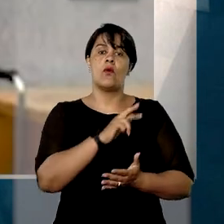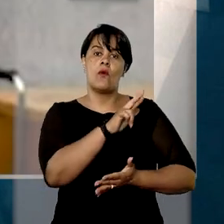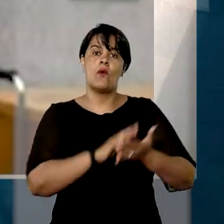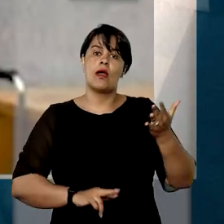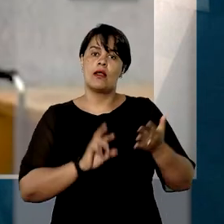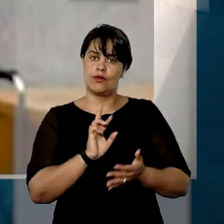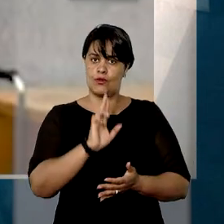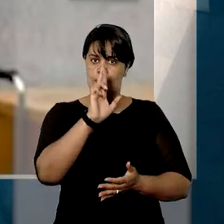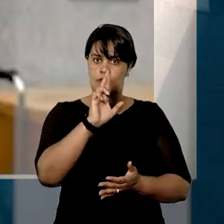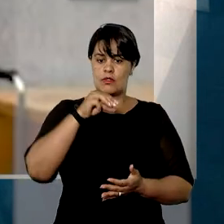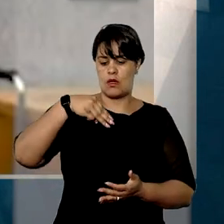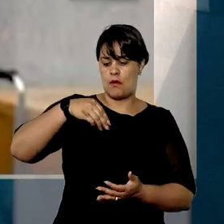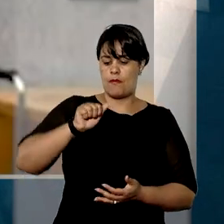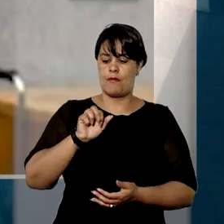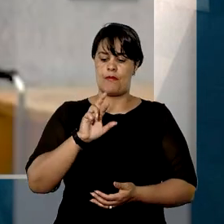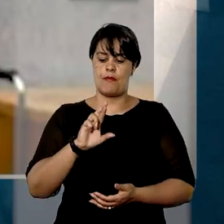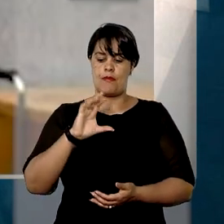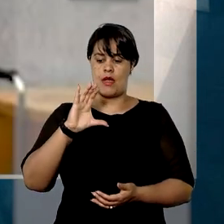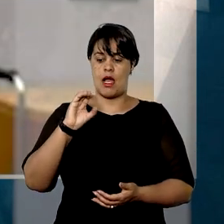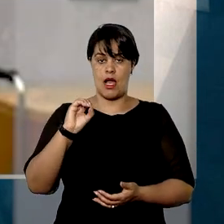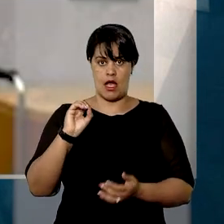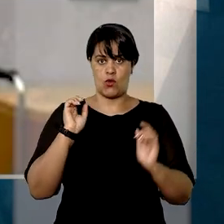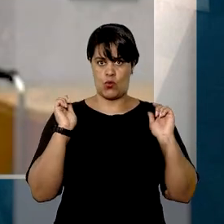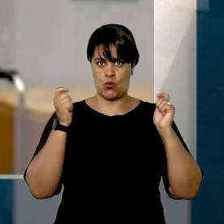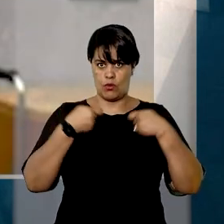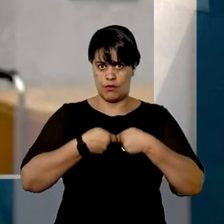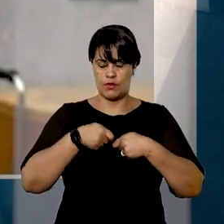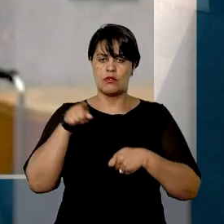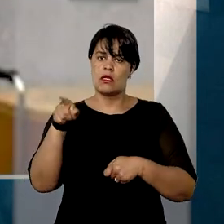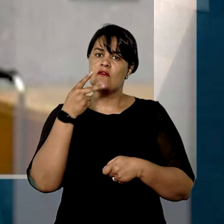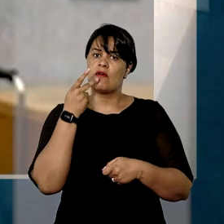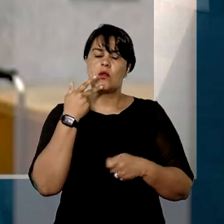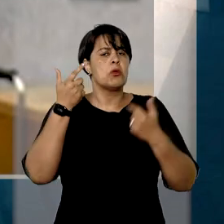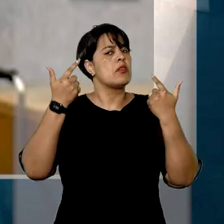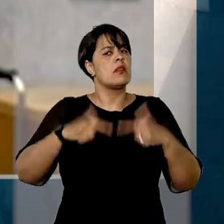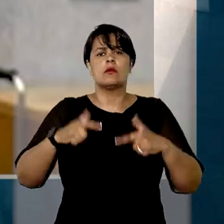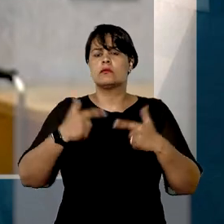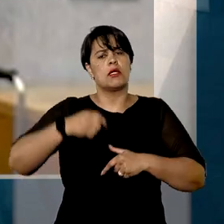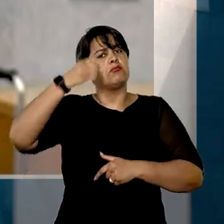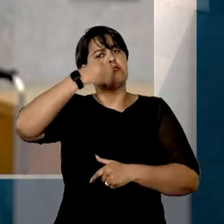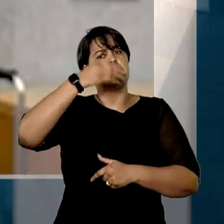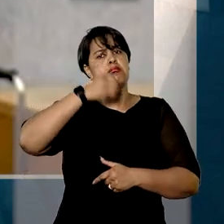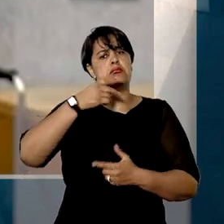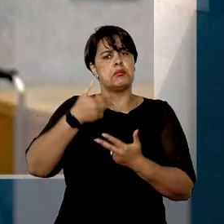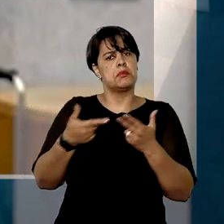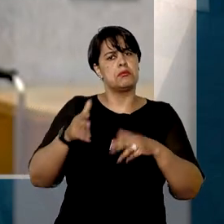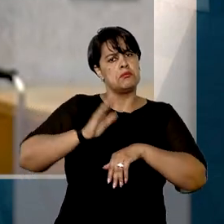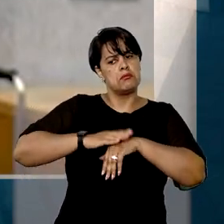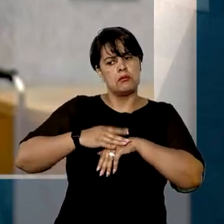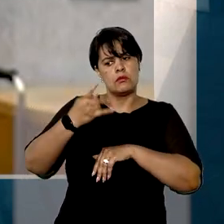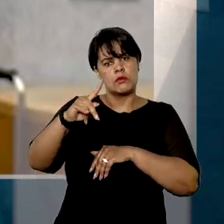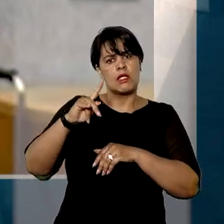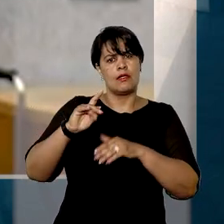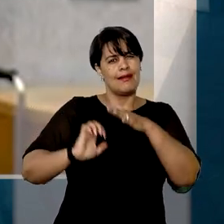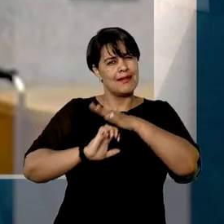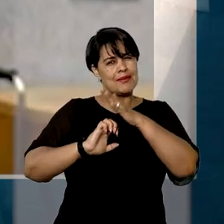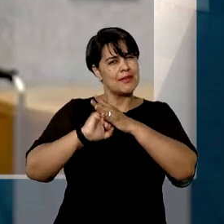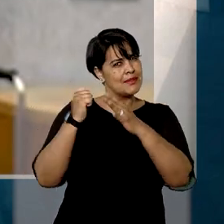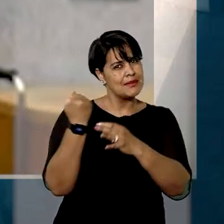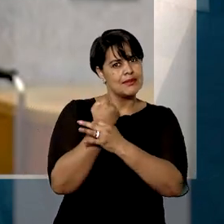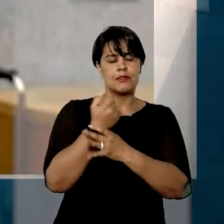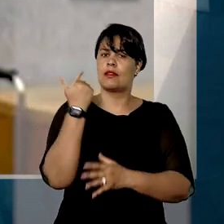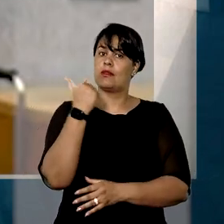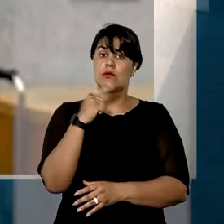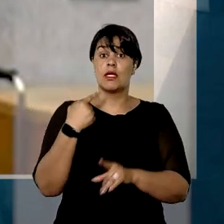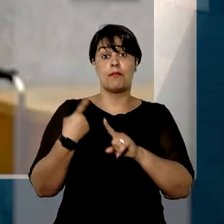O relator, ministro Marco Aurélio Belize, considerou que não houve atitude abusiva por parte da seguradora, porque